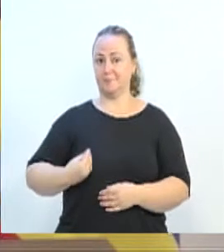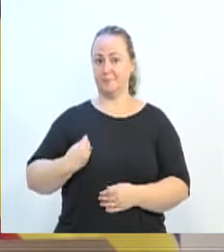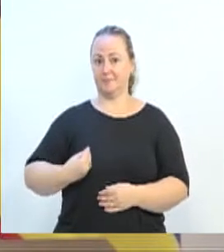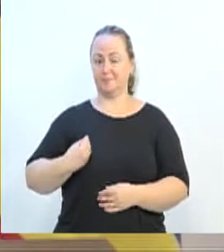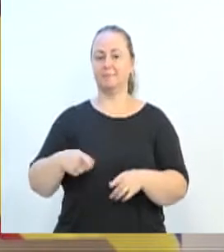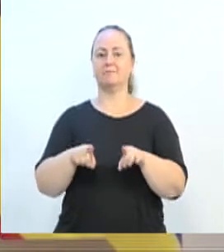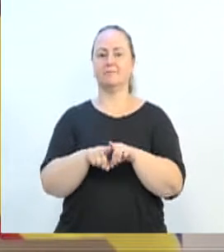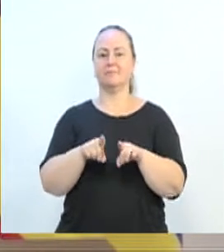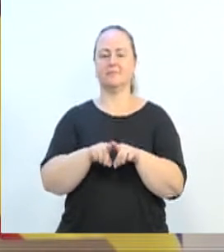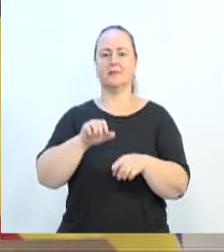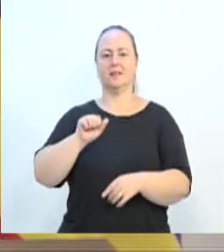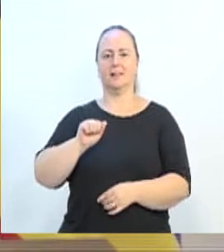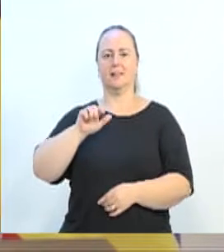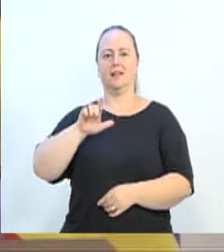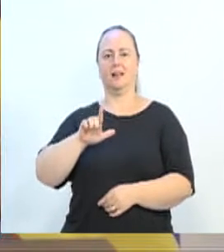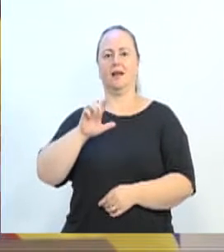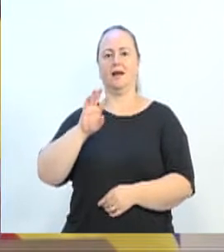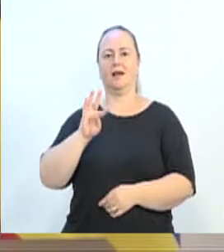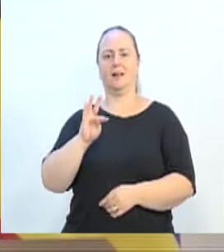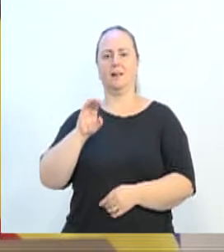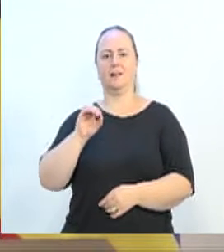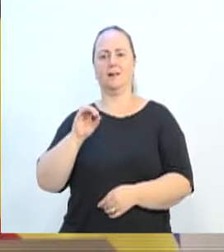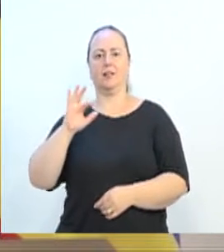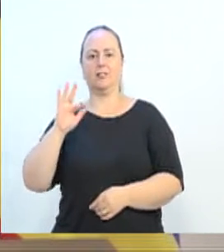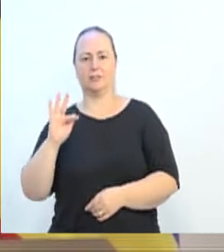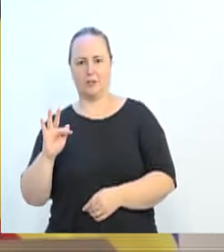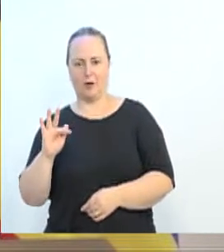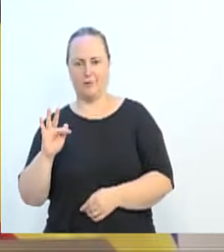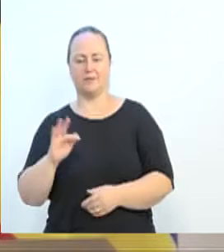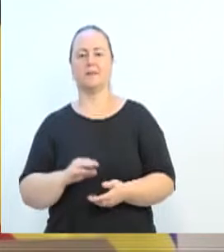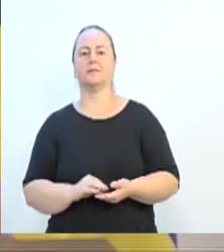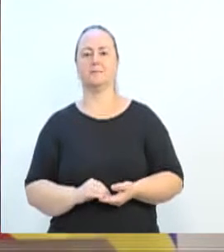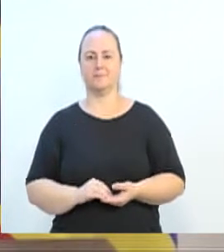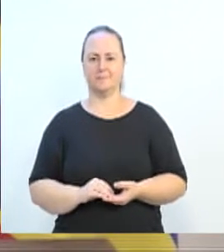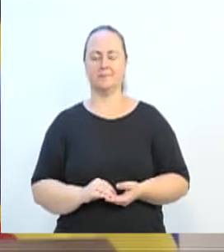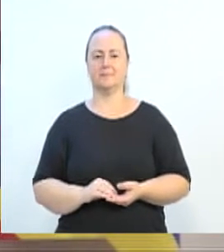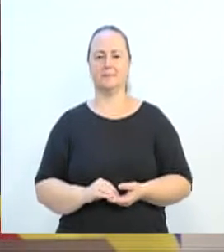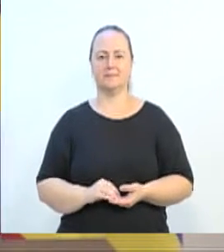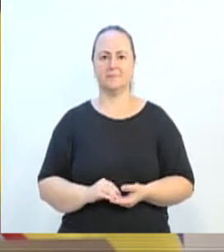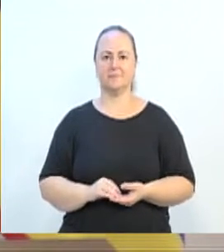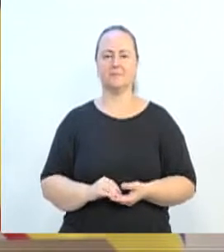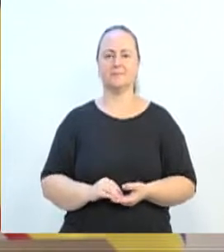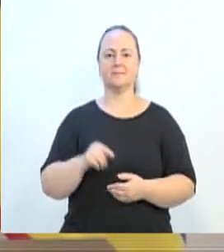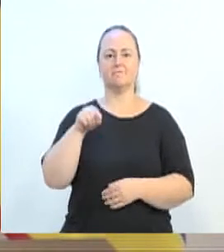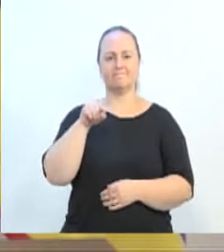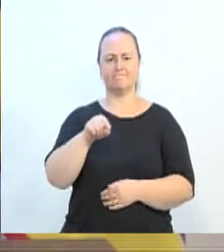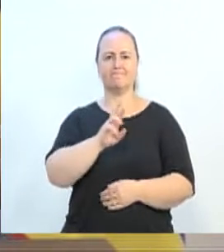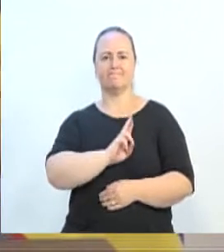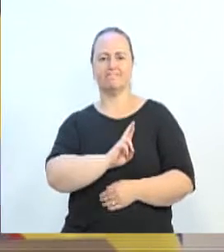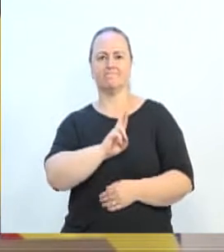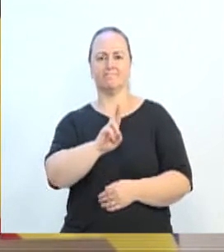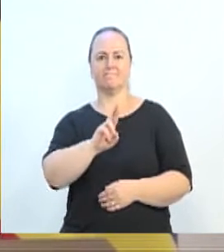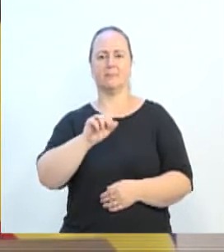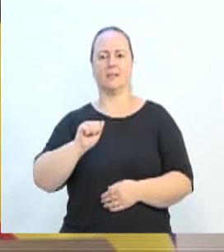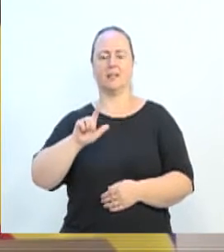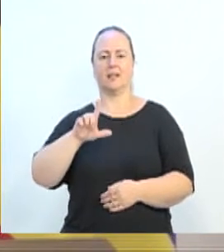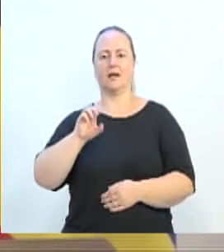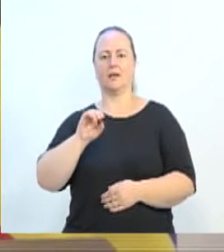Marcelo Altoff, parceria pública e privada também, representando o Aloysio, Sebrae,